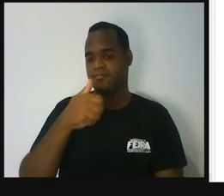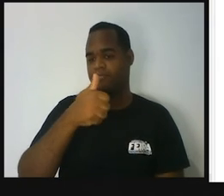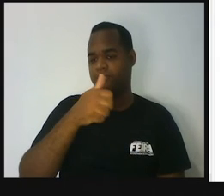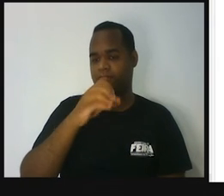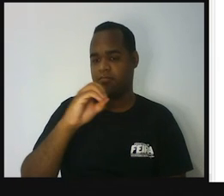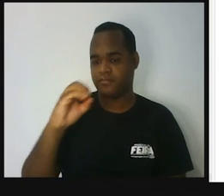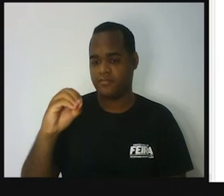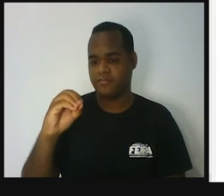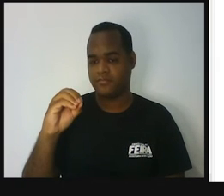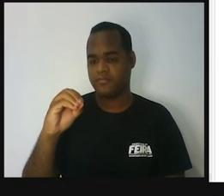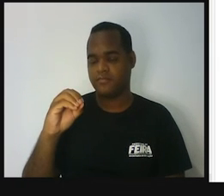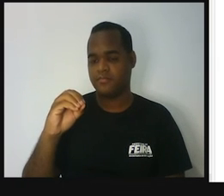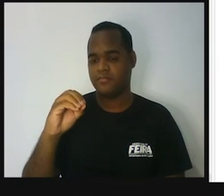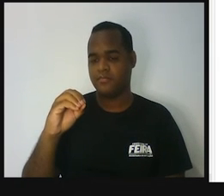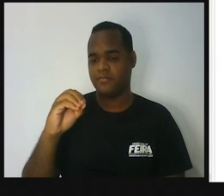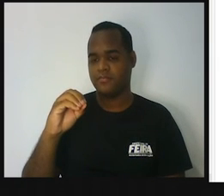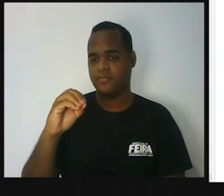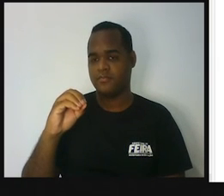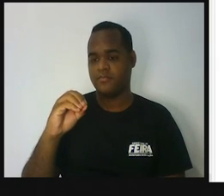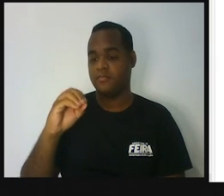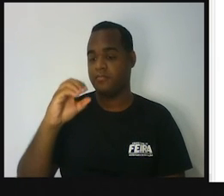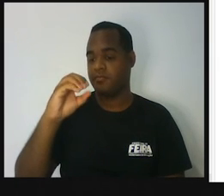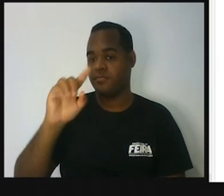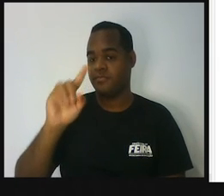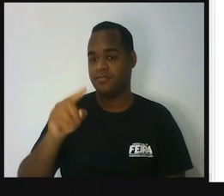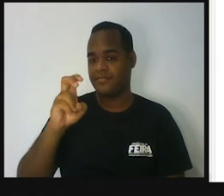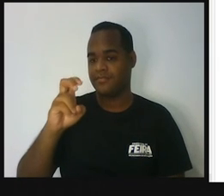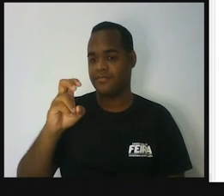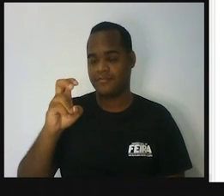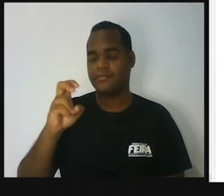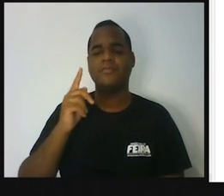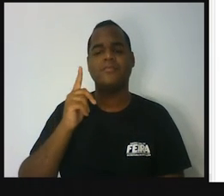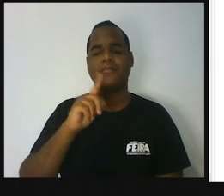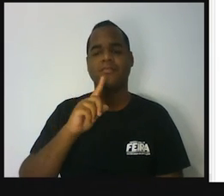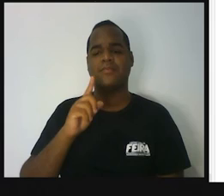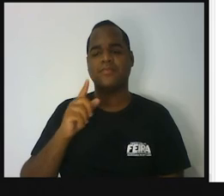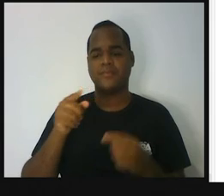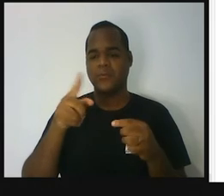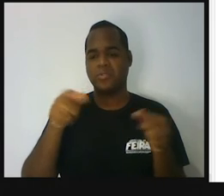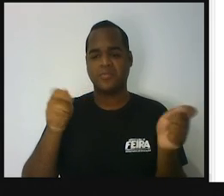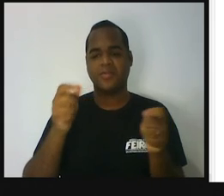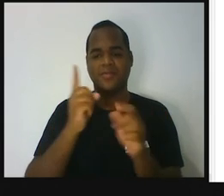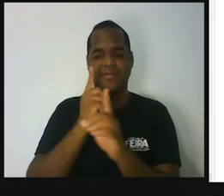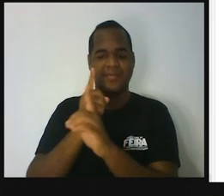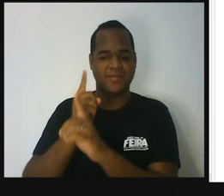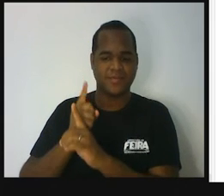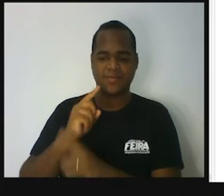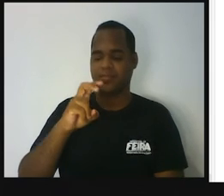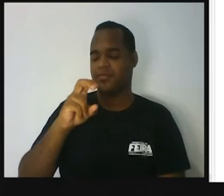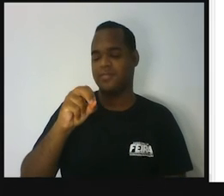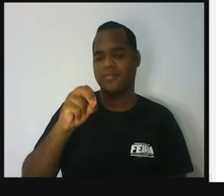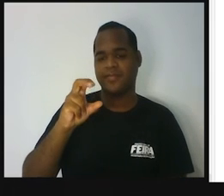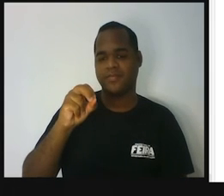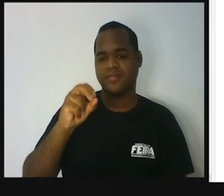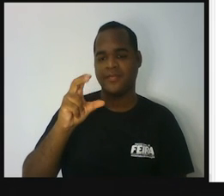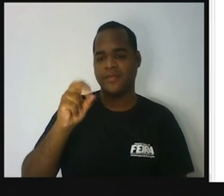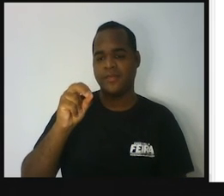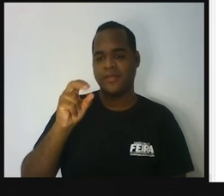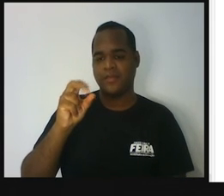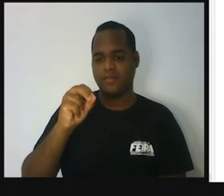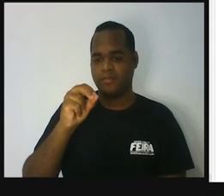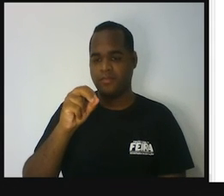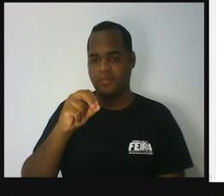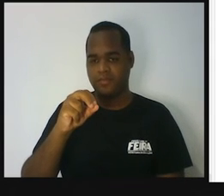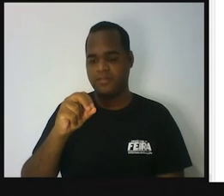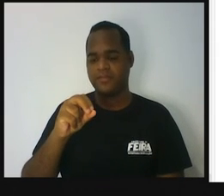E quando a gente multiplicar 0,5 por 100, a gente vai encontrar 50. Ou